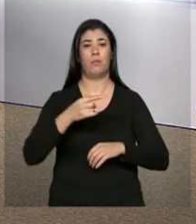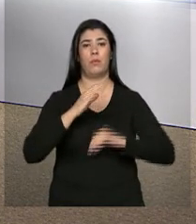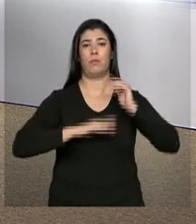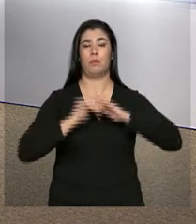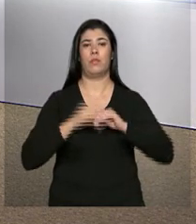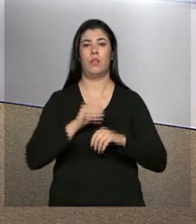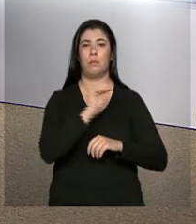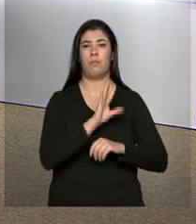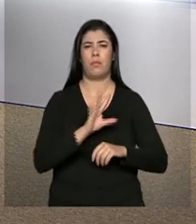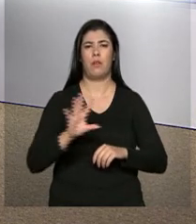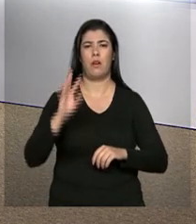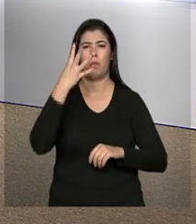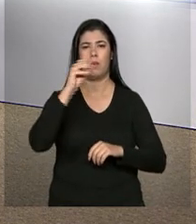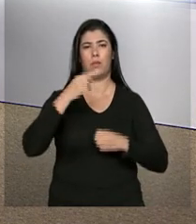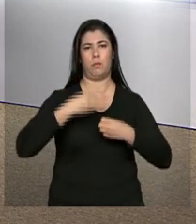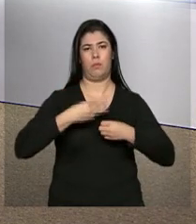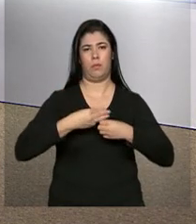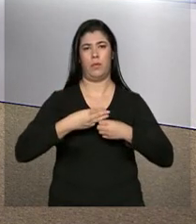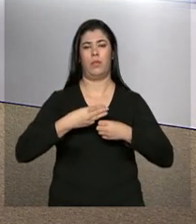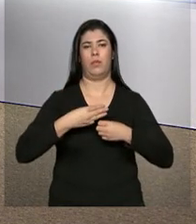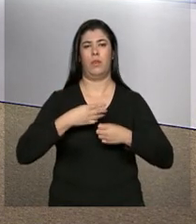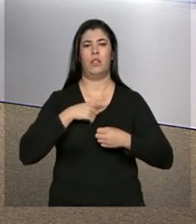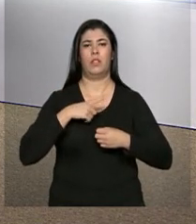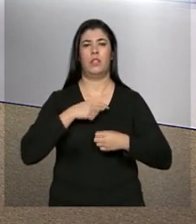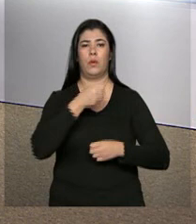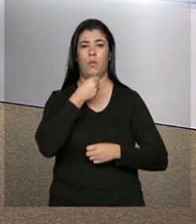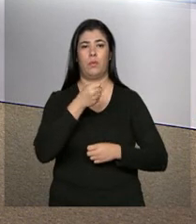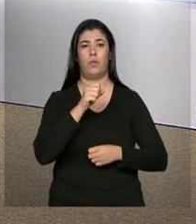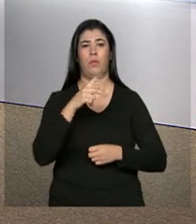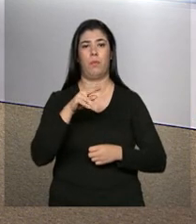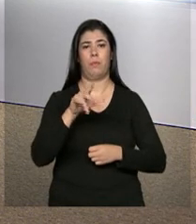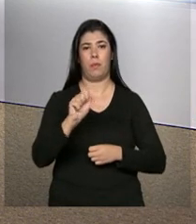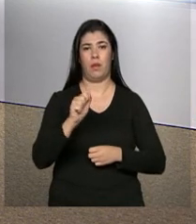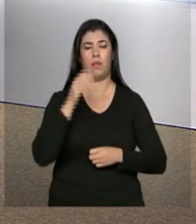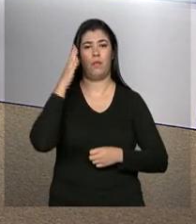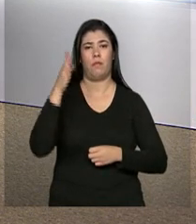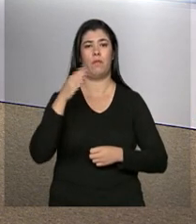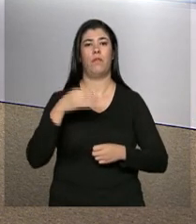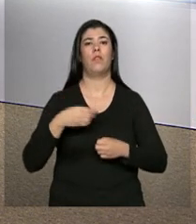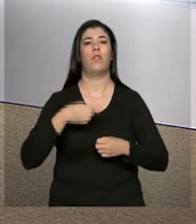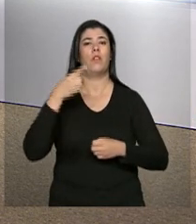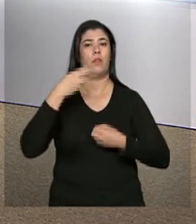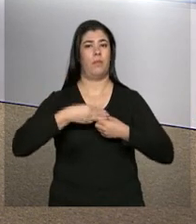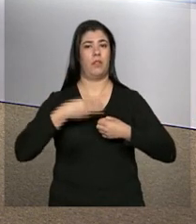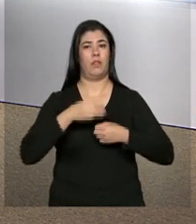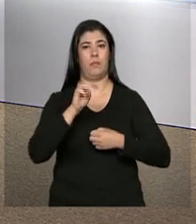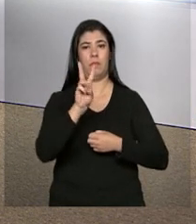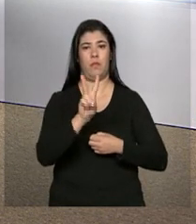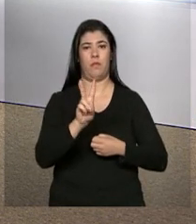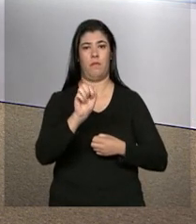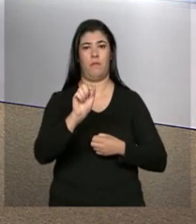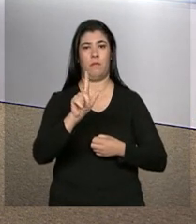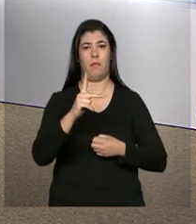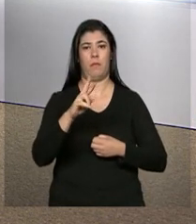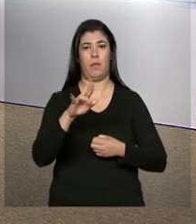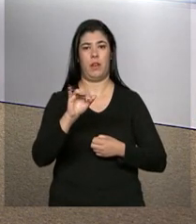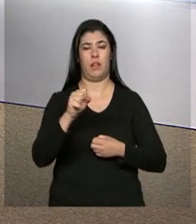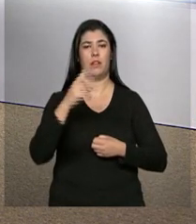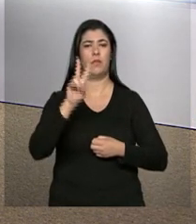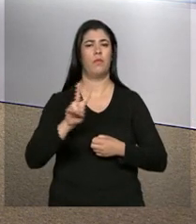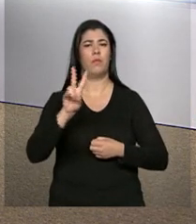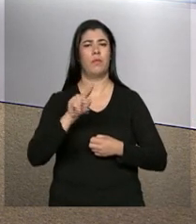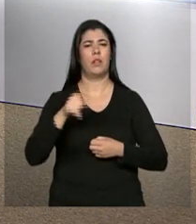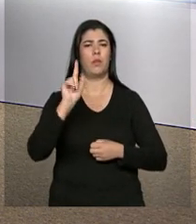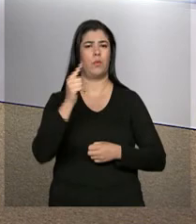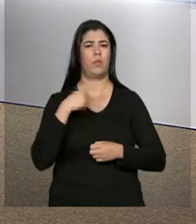distribuídos em 4 mil cidades. O repórter Paulo La Sálvia foi a Valparaíso, em Goiás, para conferir como o programa vem